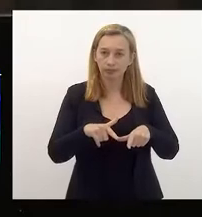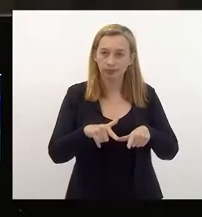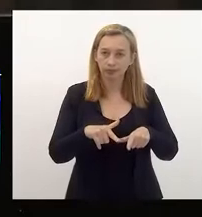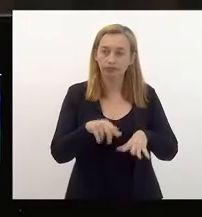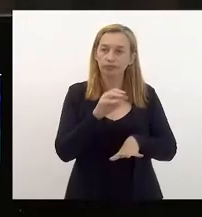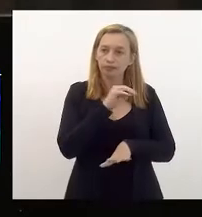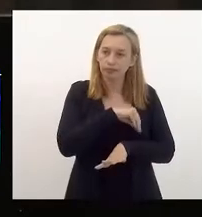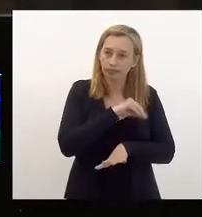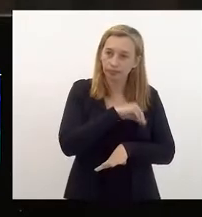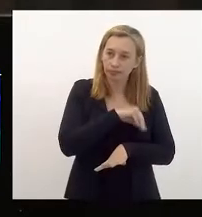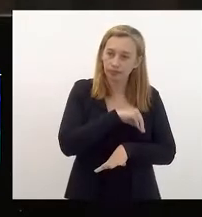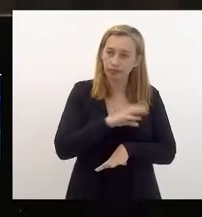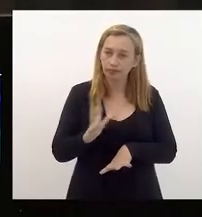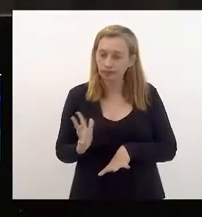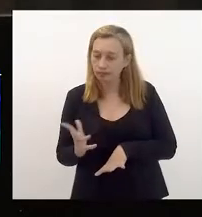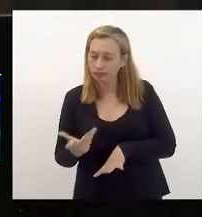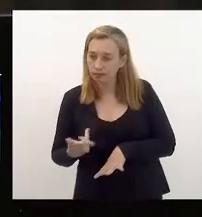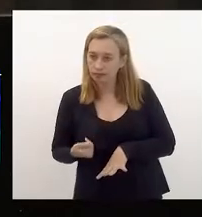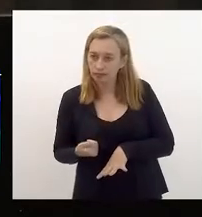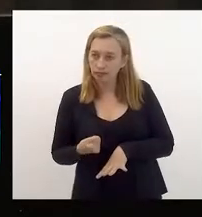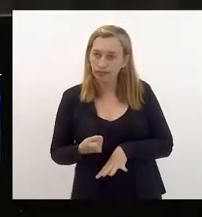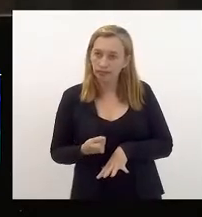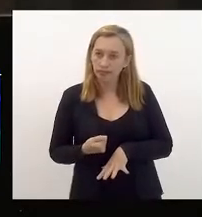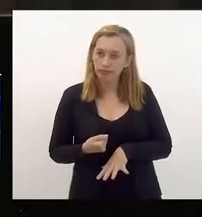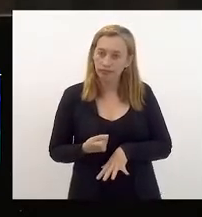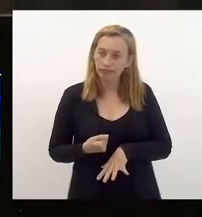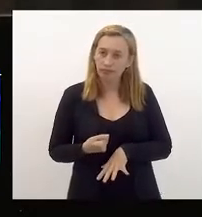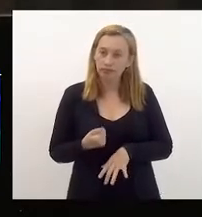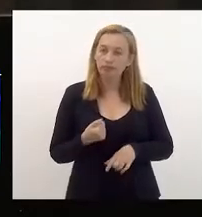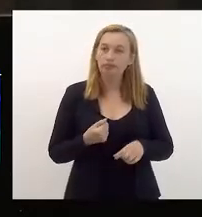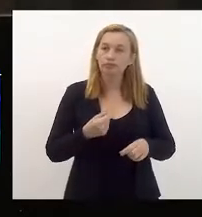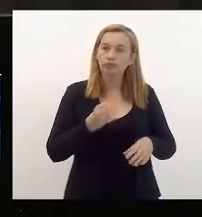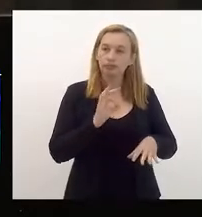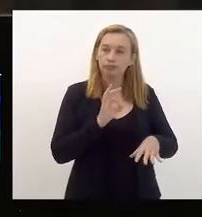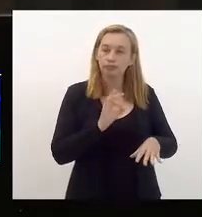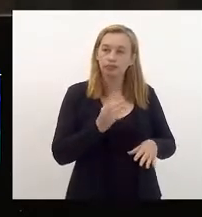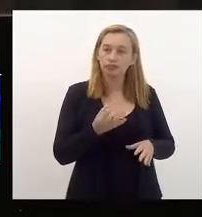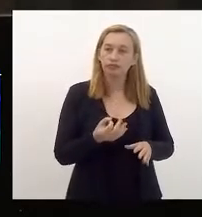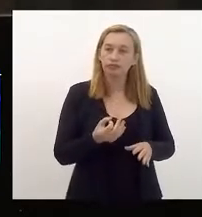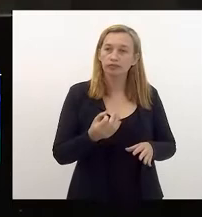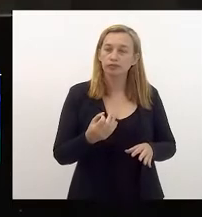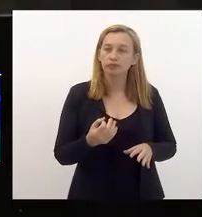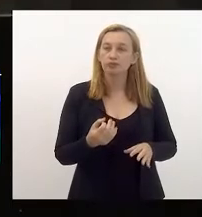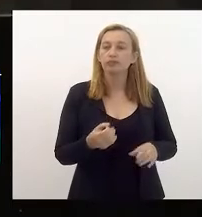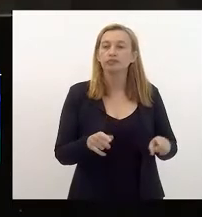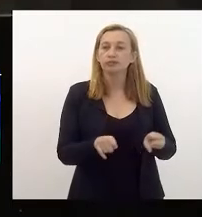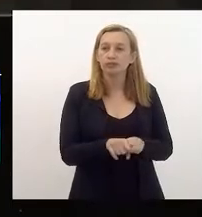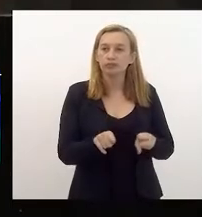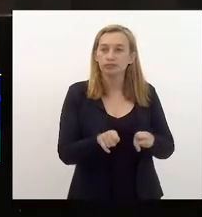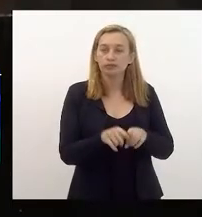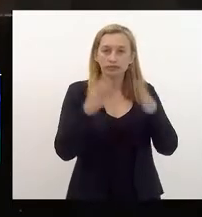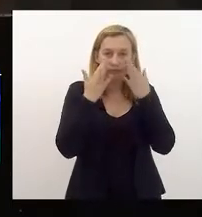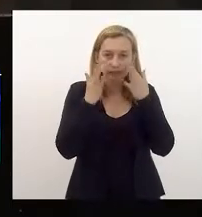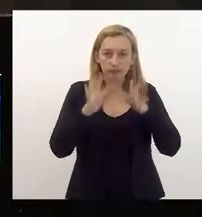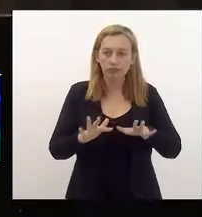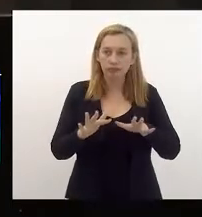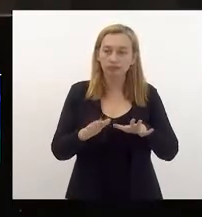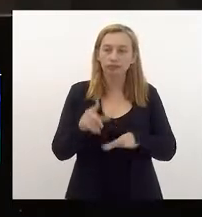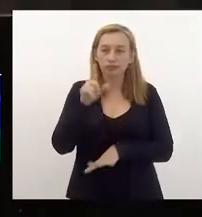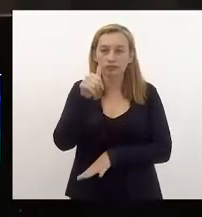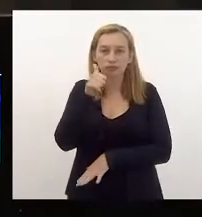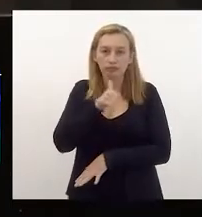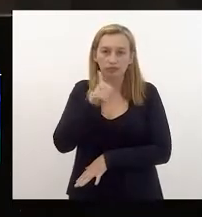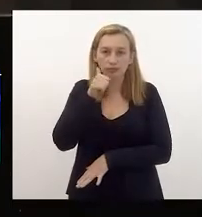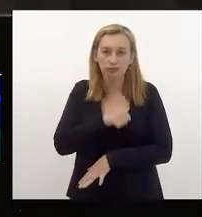empregabilidade, qualificação, garantia do superarrio, principalmente, atenção às mulheres que